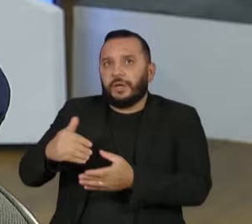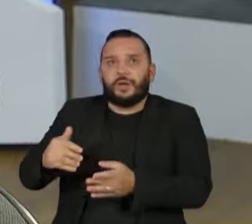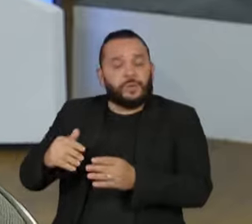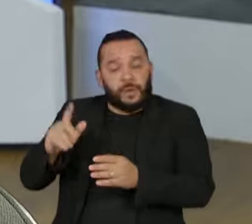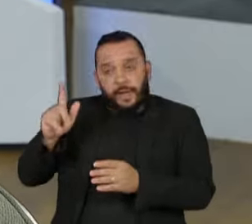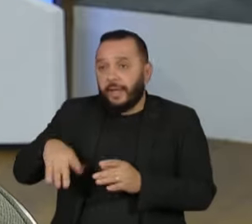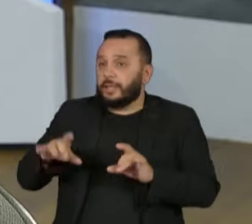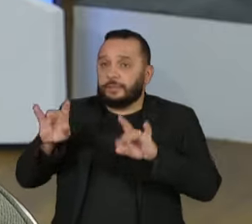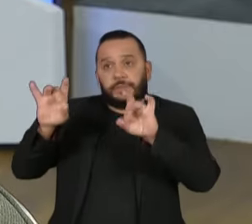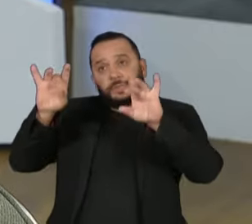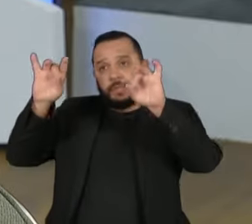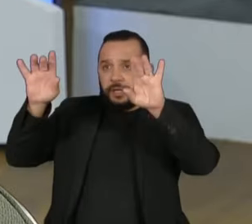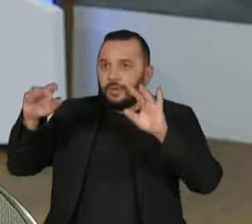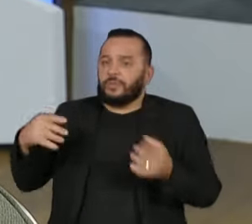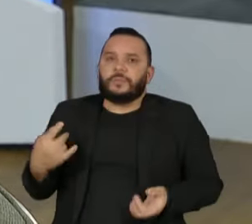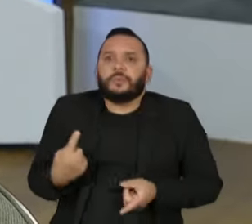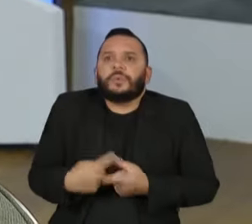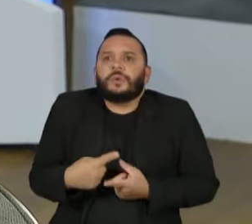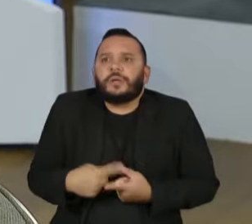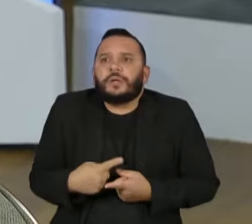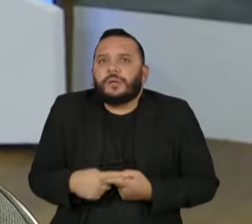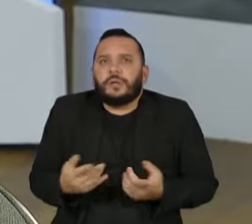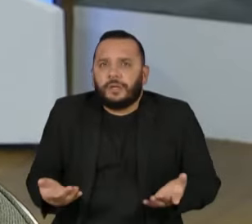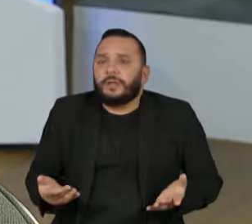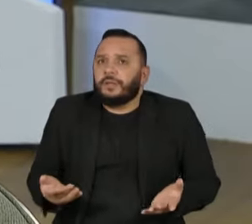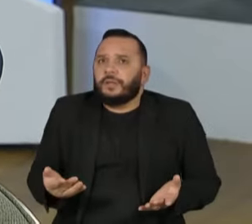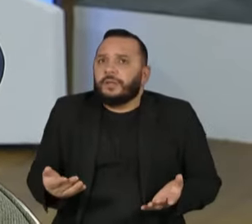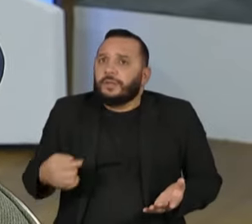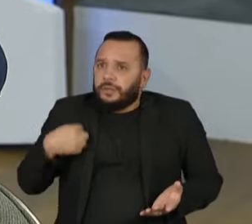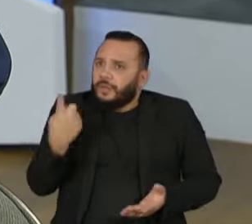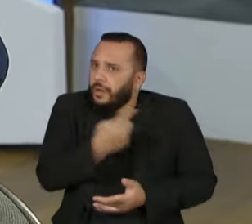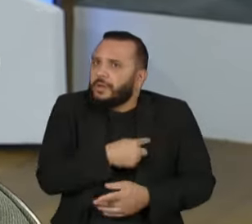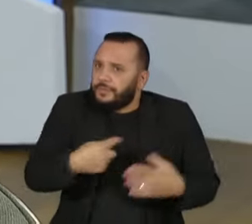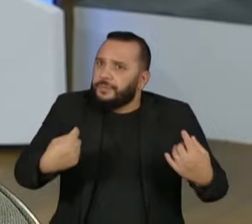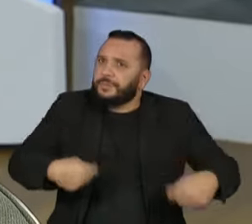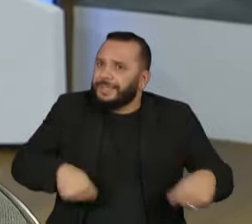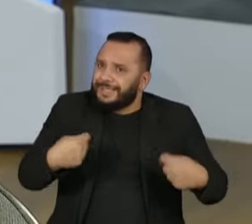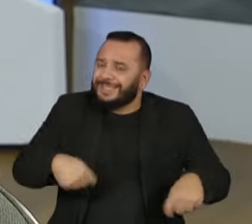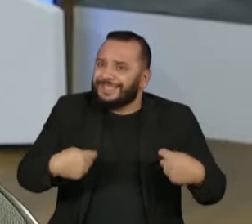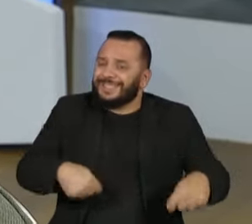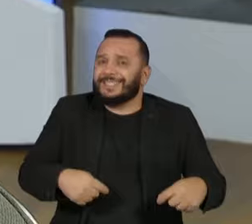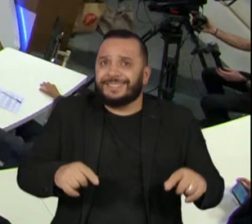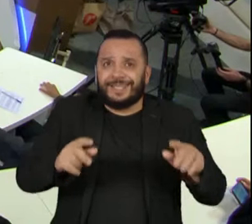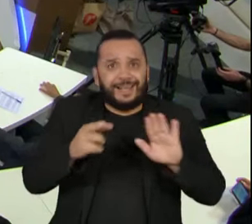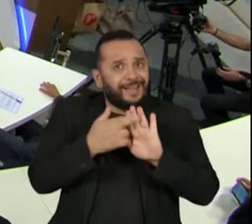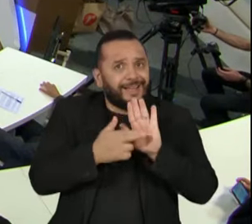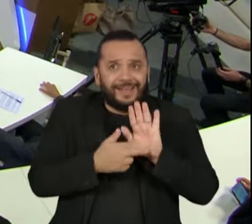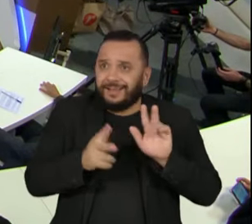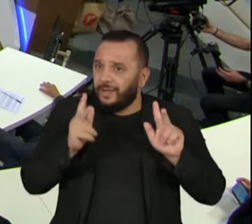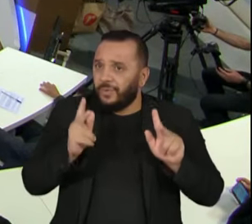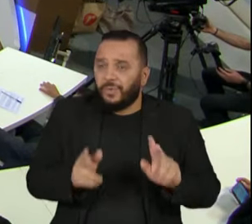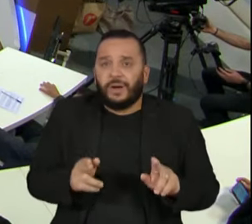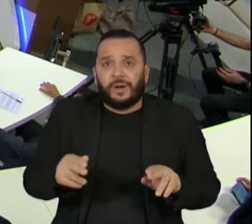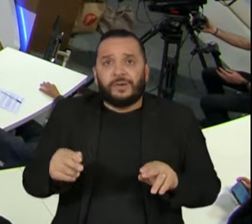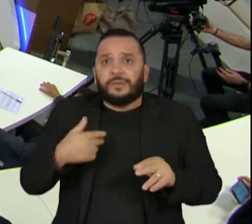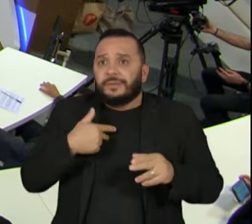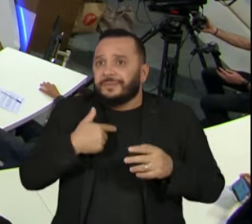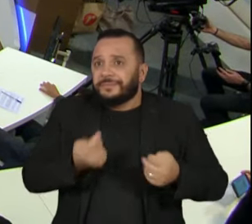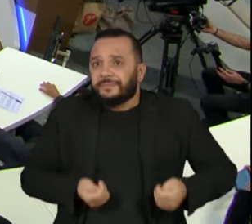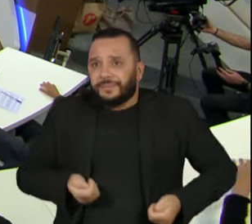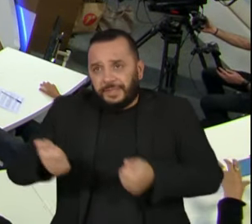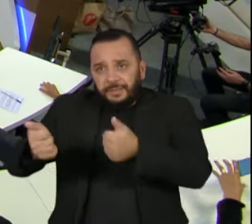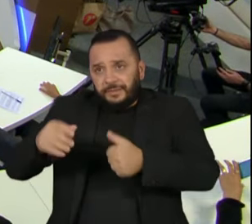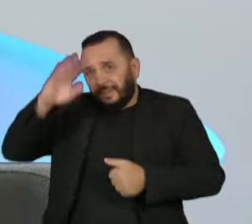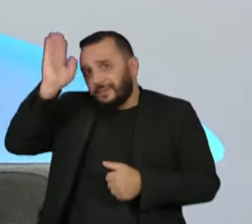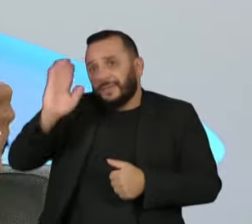excepcionalizadas. Por que não a gente... Por que não dá a mesma regra, o mesmo tratamento para algo tão